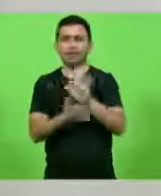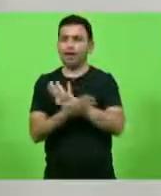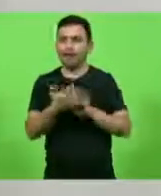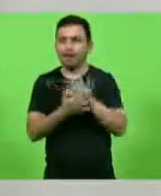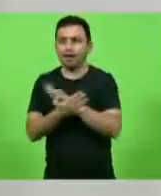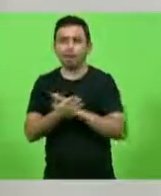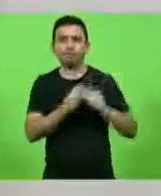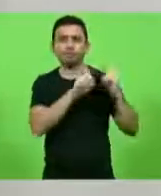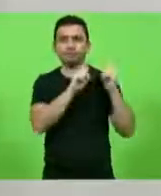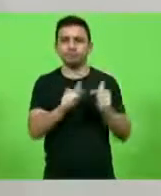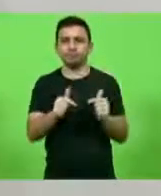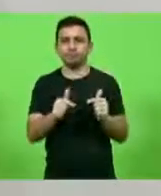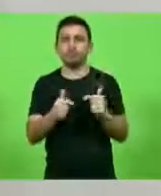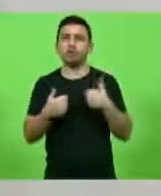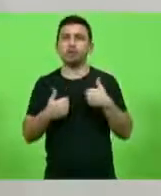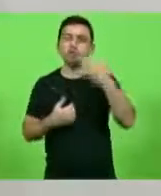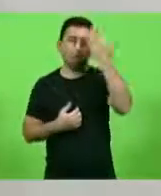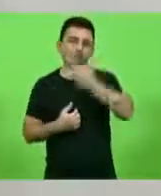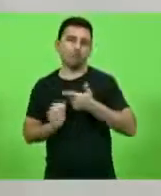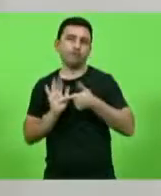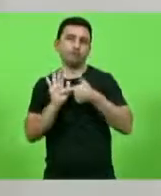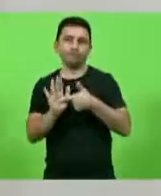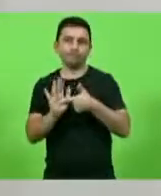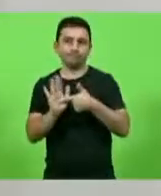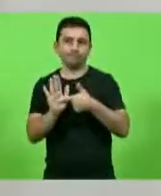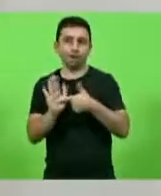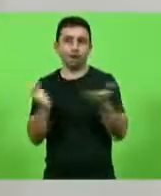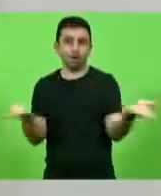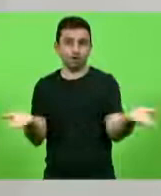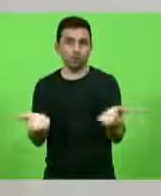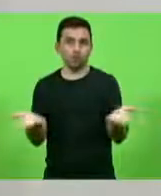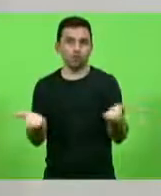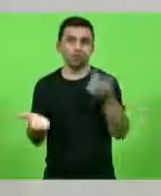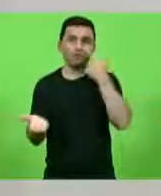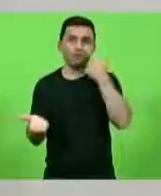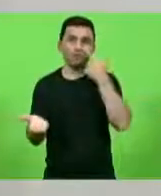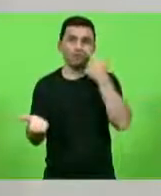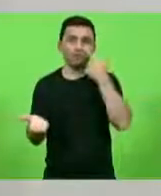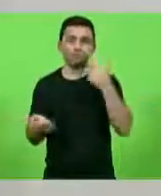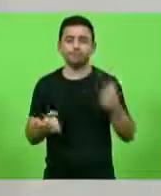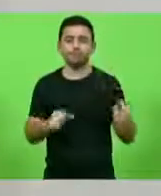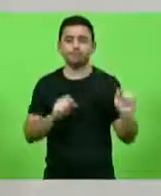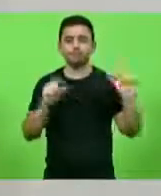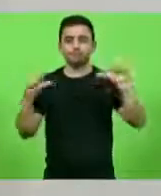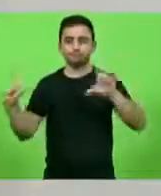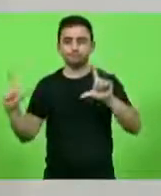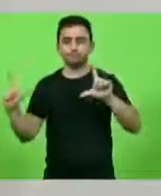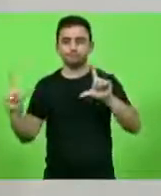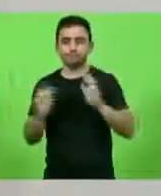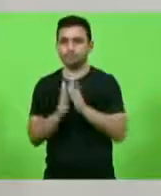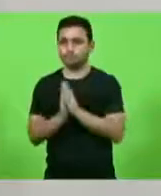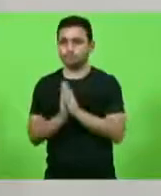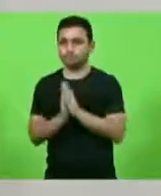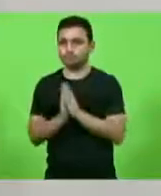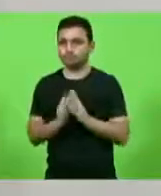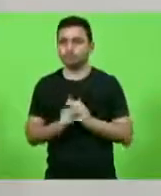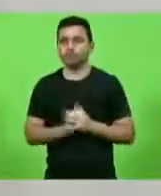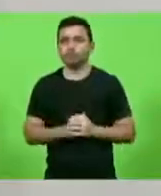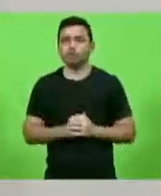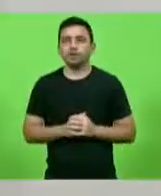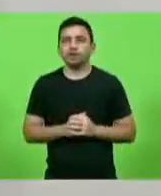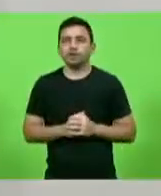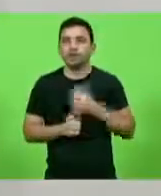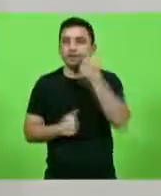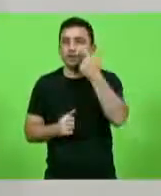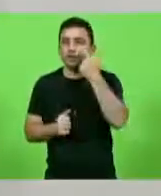disso, e é isso que eu quero mostrar para os senhores a partir de agora. Por favor, pode colocar na tela para a gente. Isso que vocês estão vendo aí